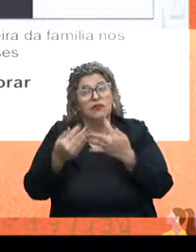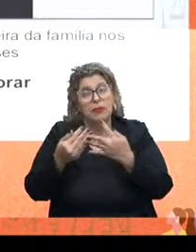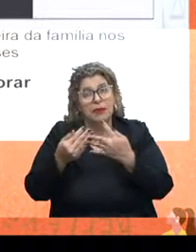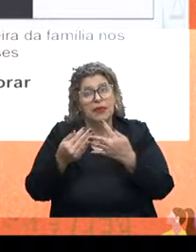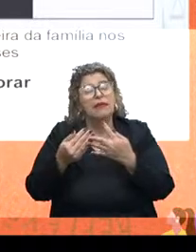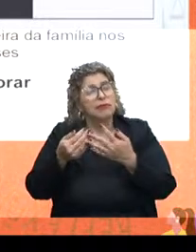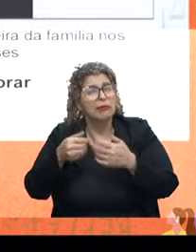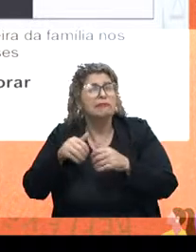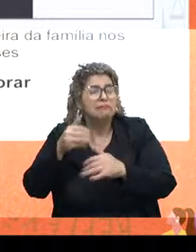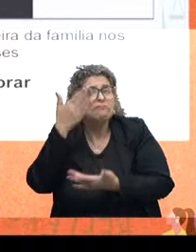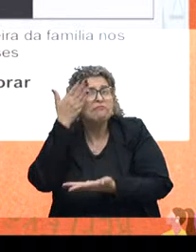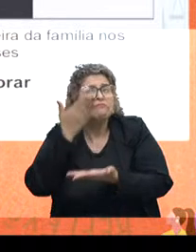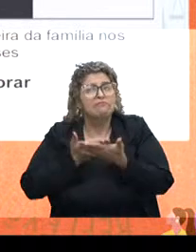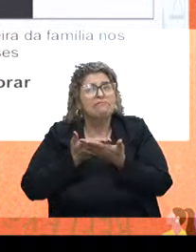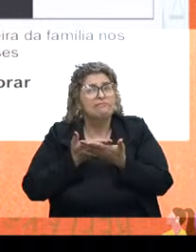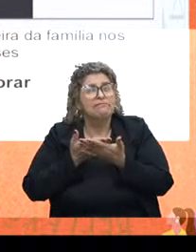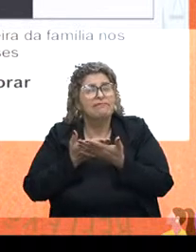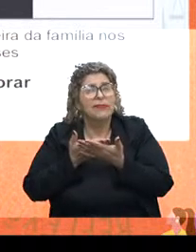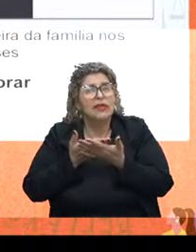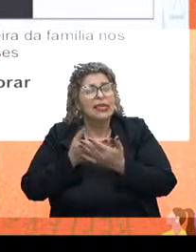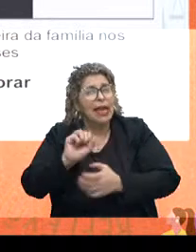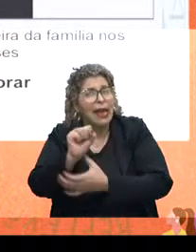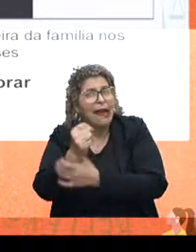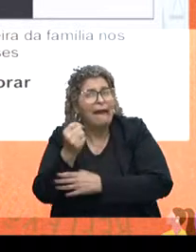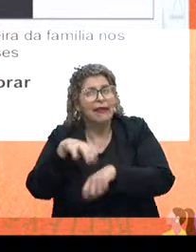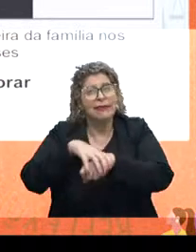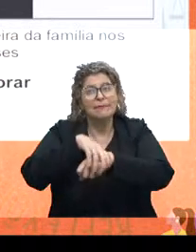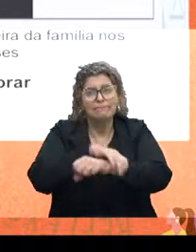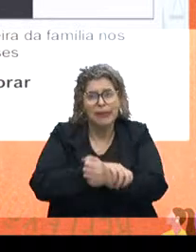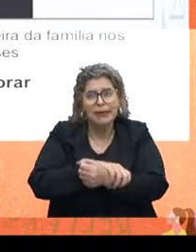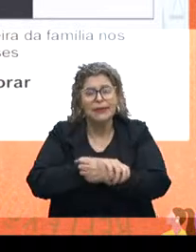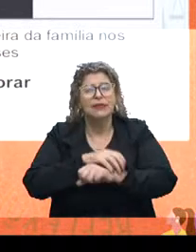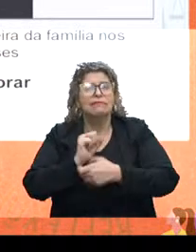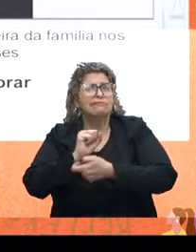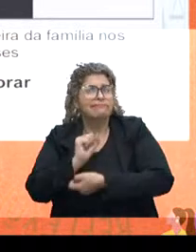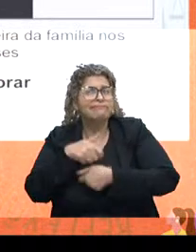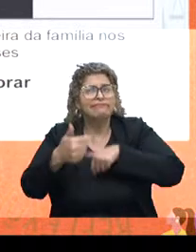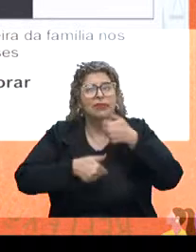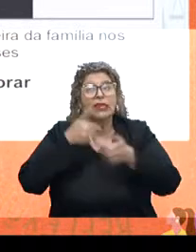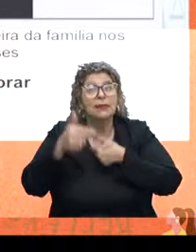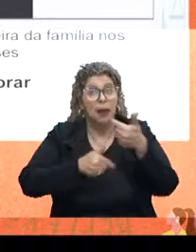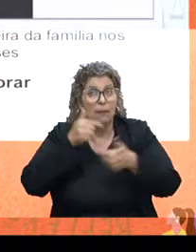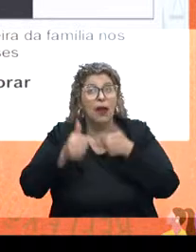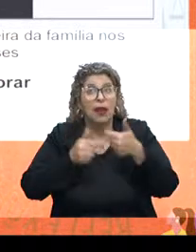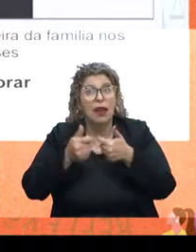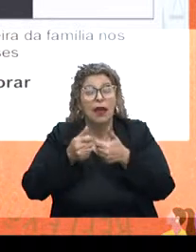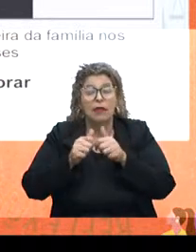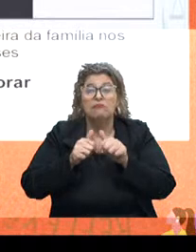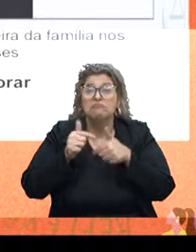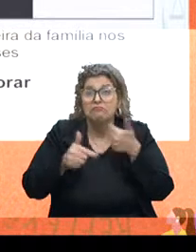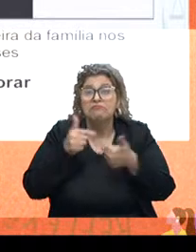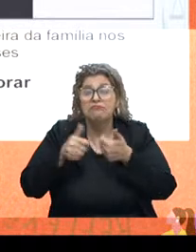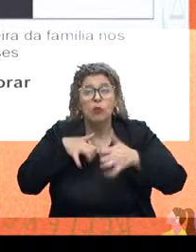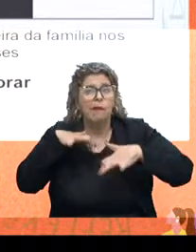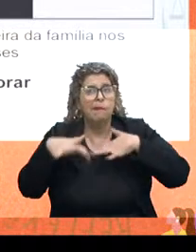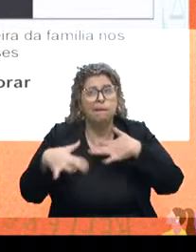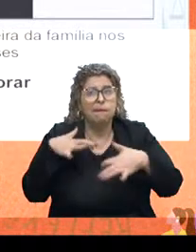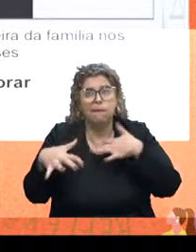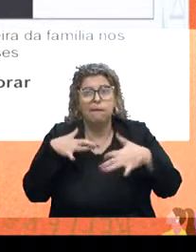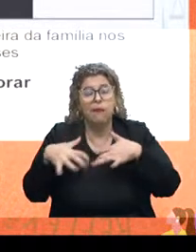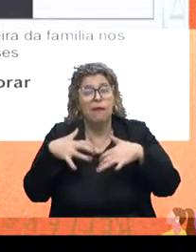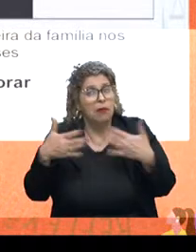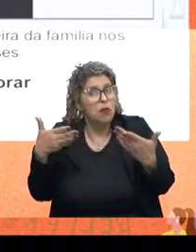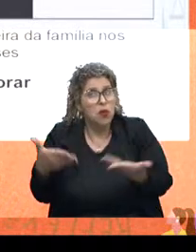as pessoas estão aí acreditando que arregaçar as mangas e trabalhar é o grande movimento nesse